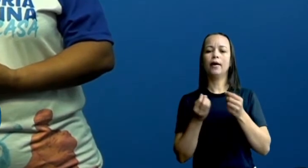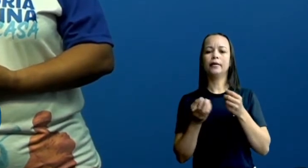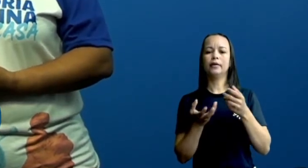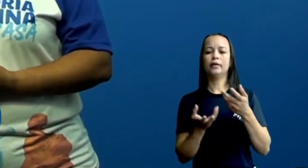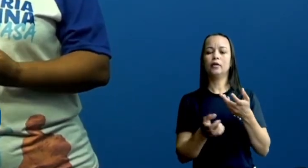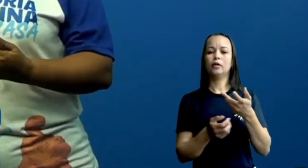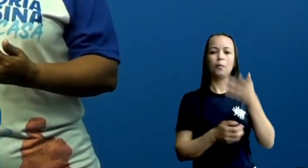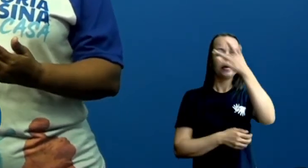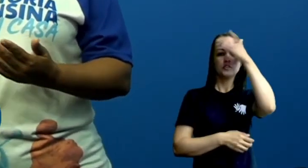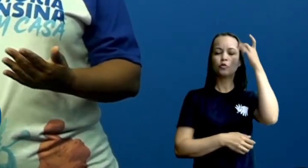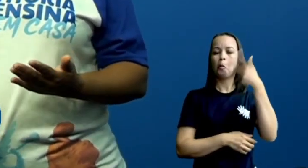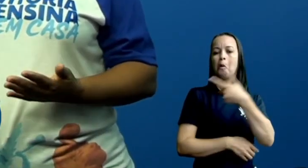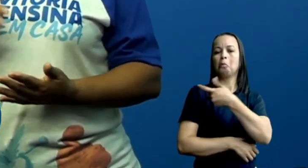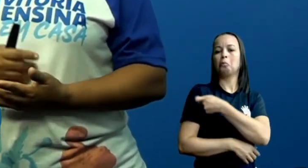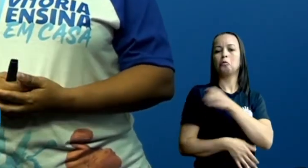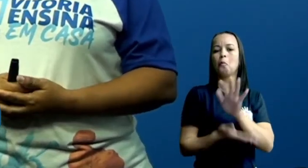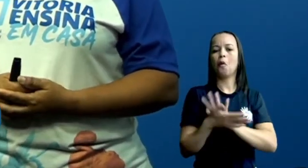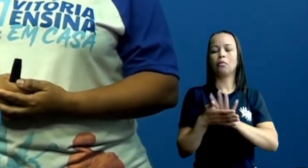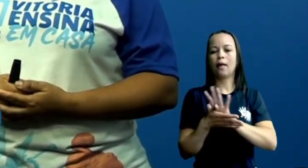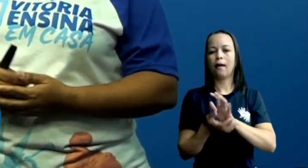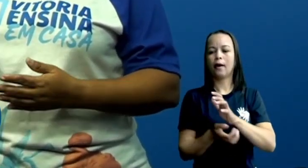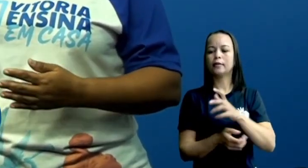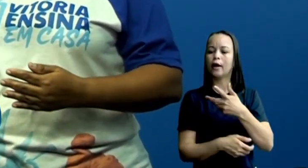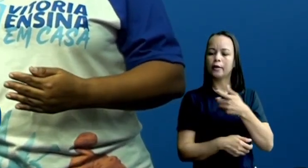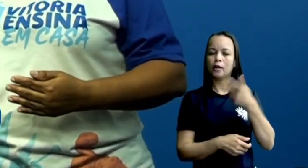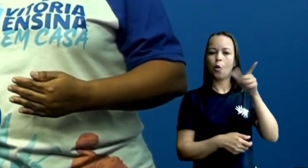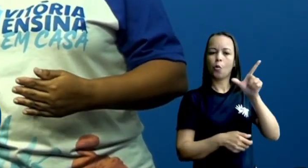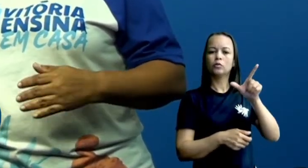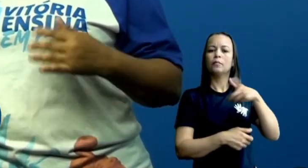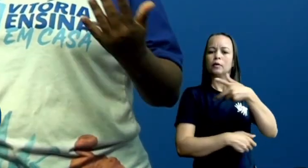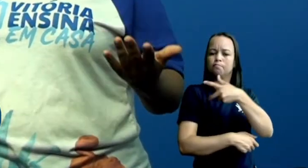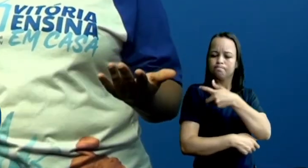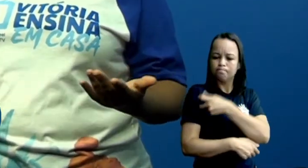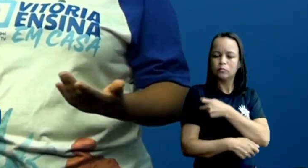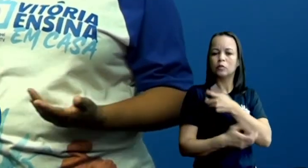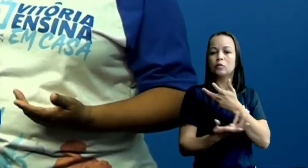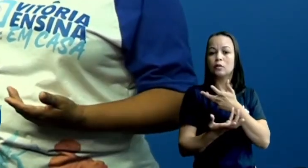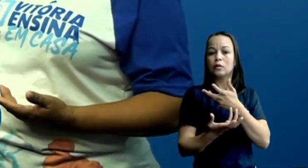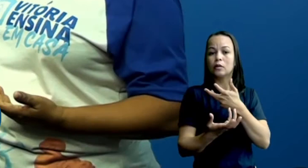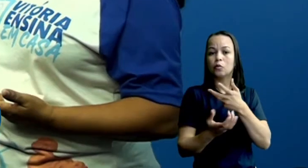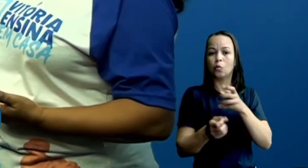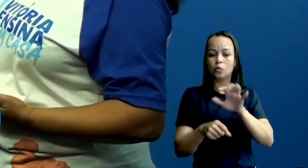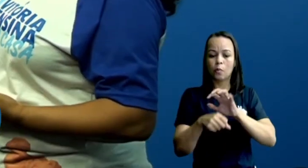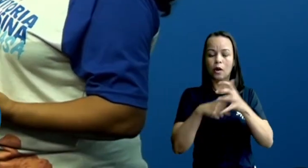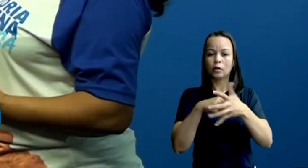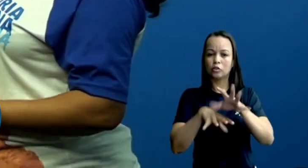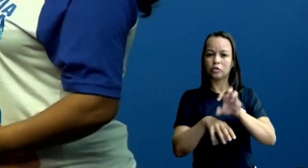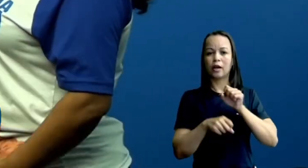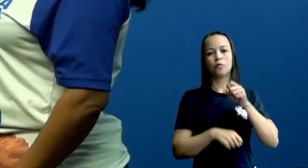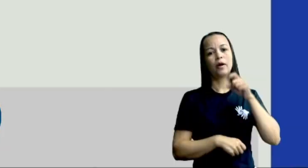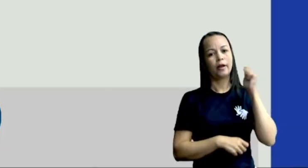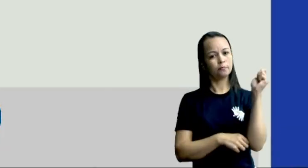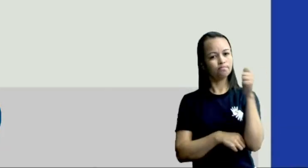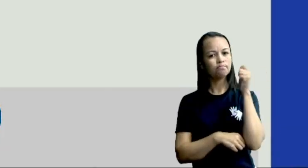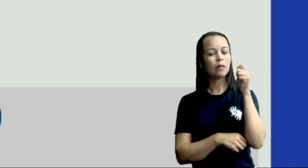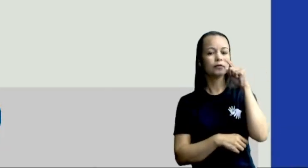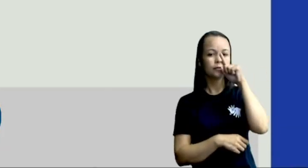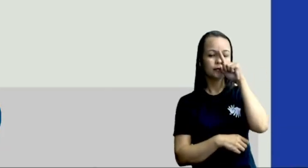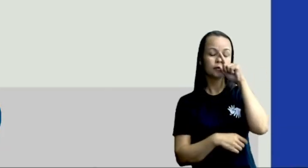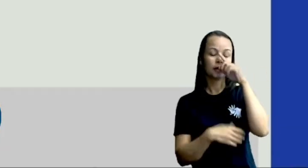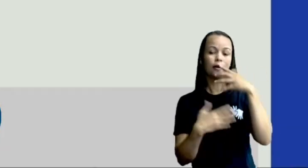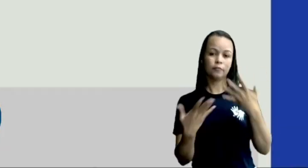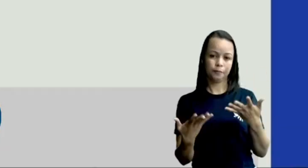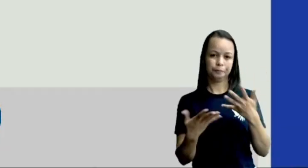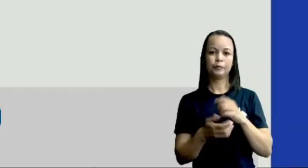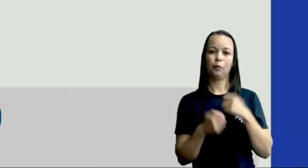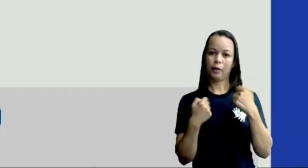ser infectado e chegar até o óbito, né? Ou então, um caso mais grave, ou então, há óbito. Vamos lá. Aí eu vou trazer para